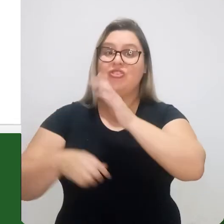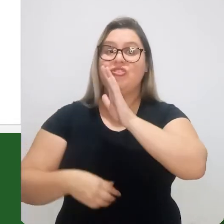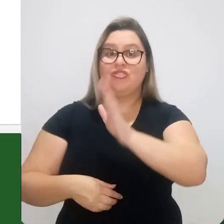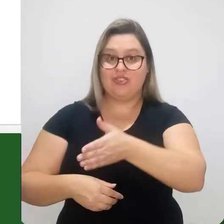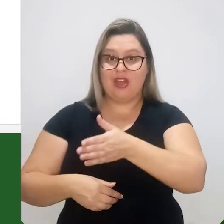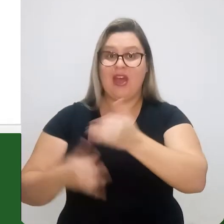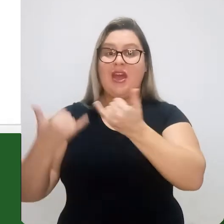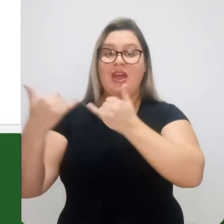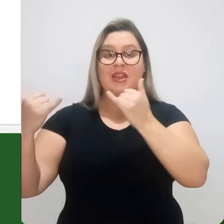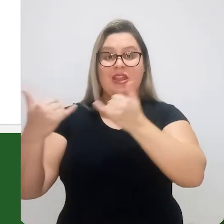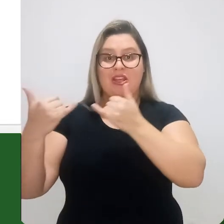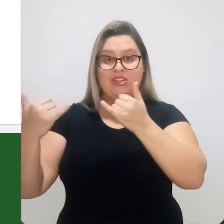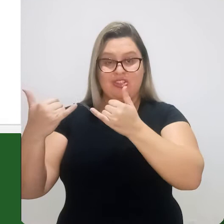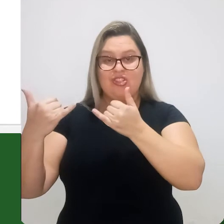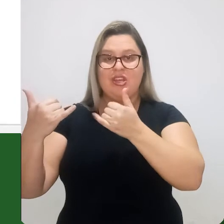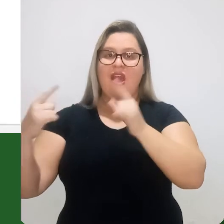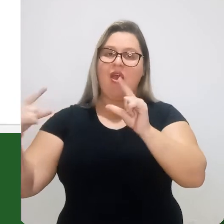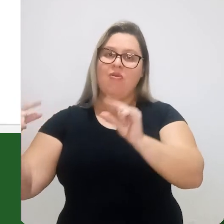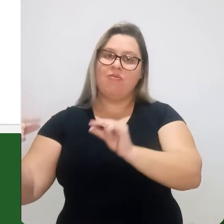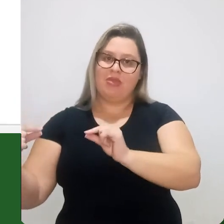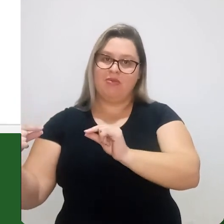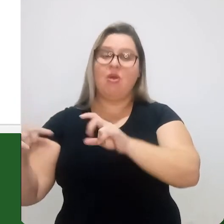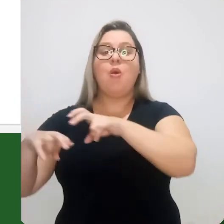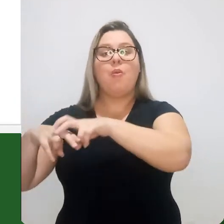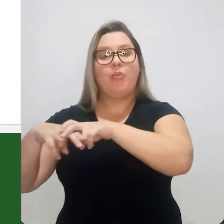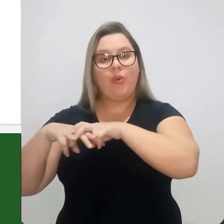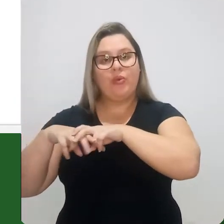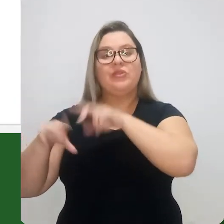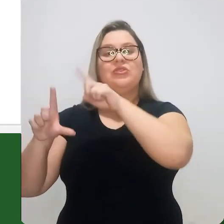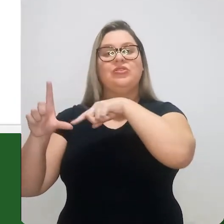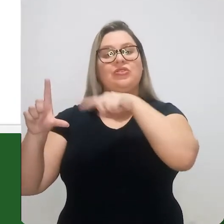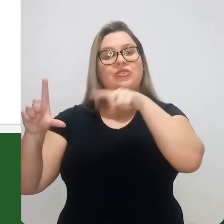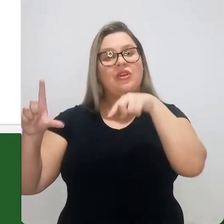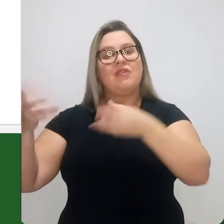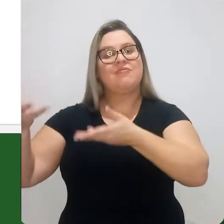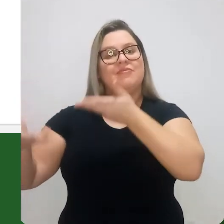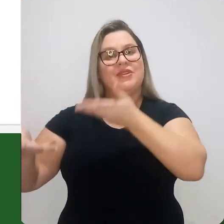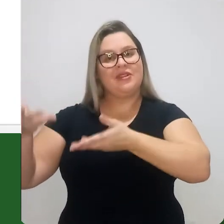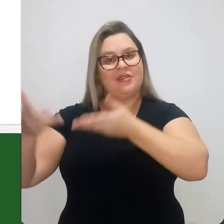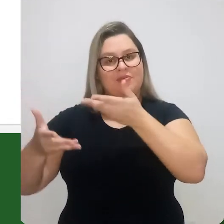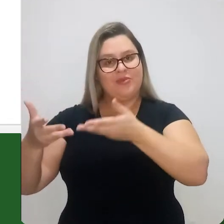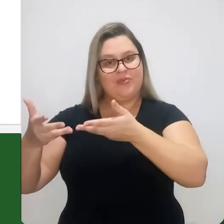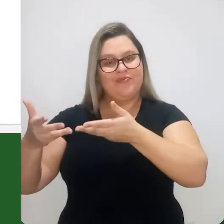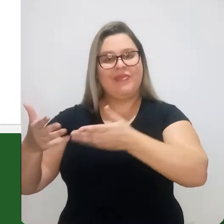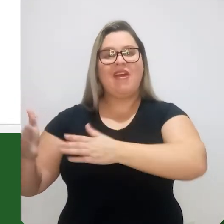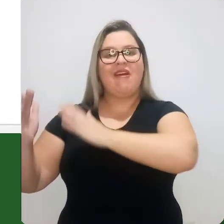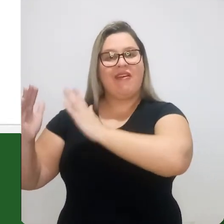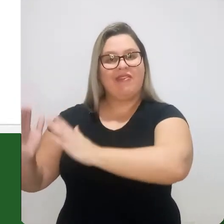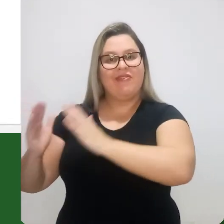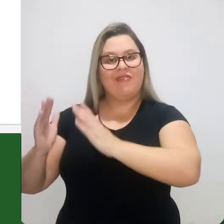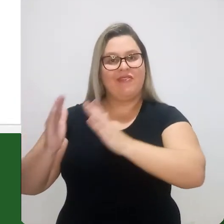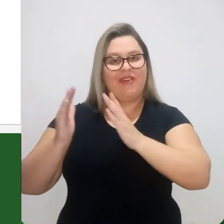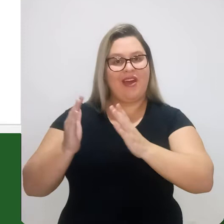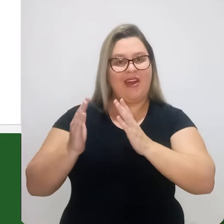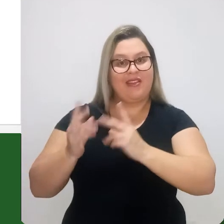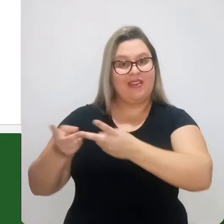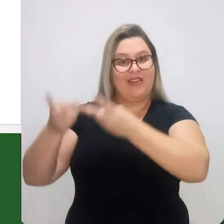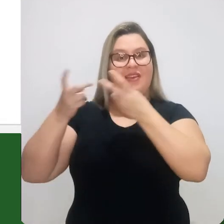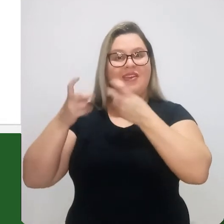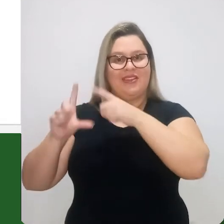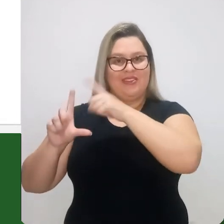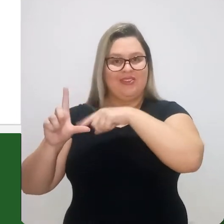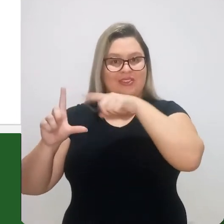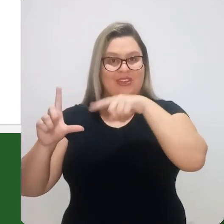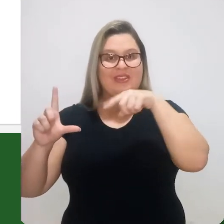transformada, a sua energia livre é mínima. Por isso que o diagrama chama-se diagrama de equilíbrio, porque cada fase, que nós